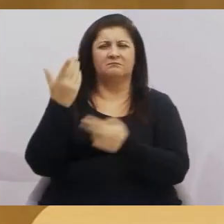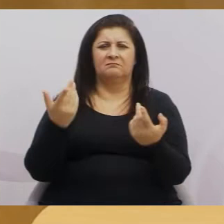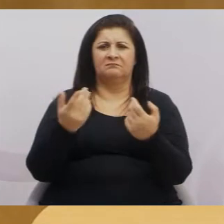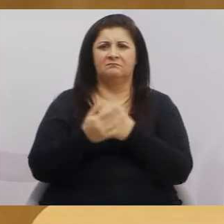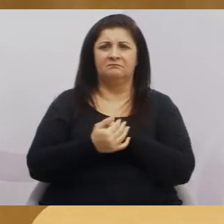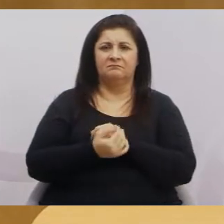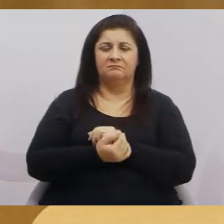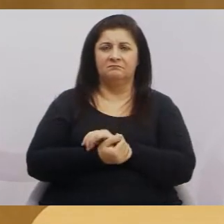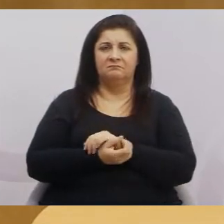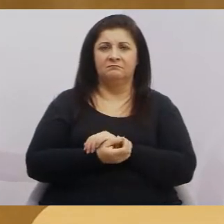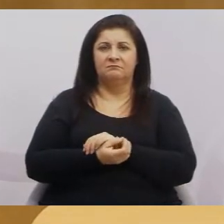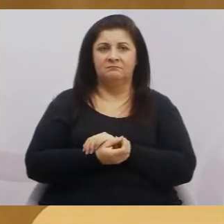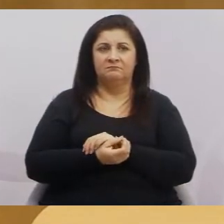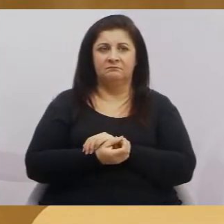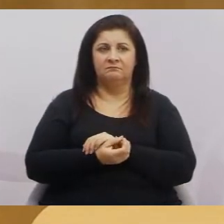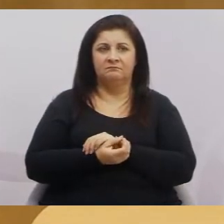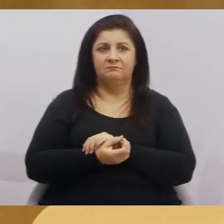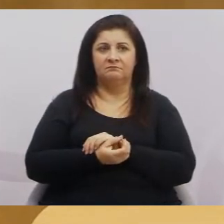manhã.